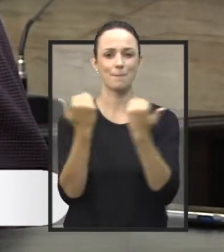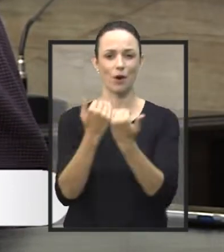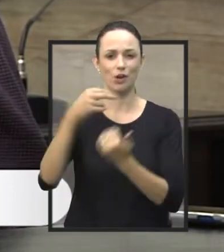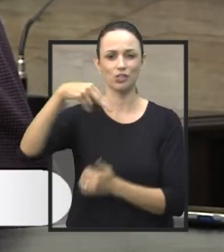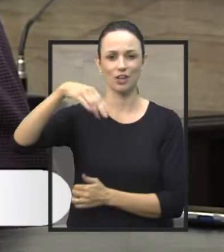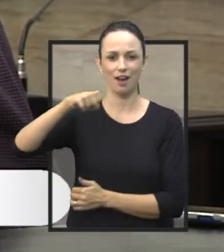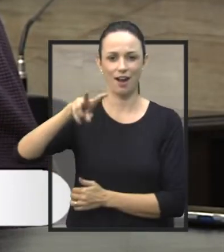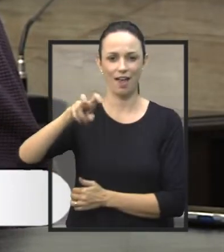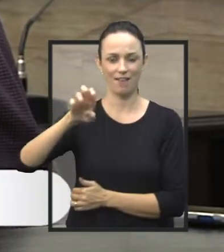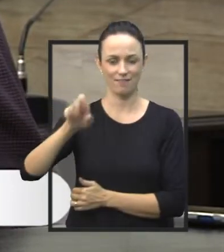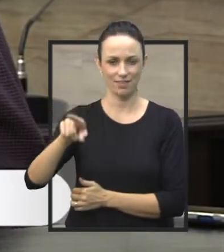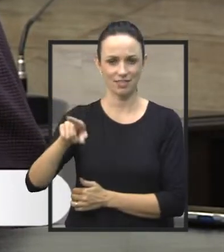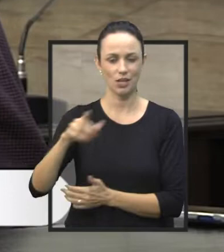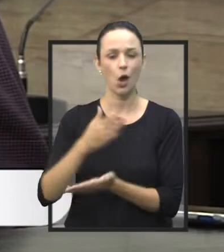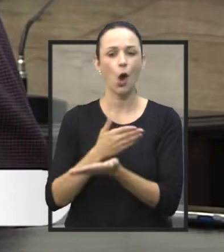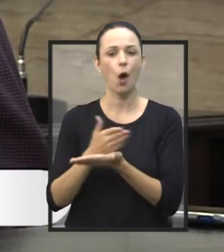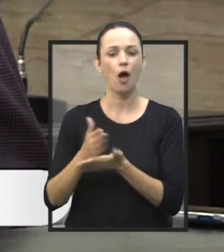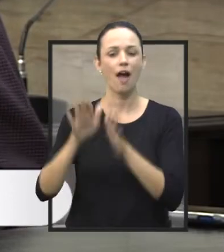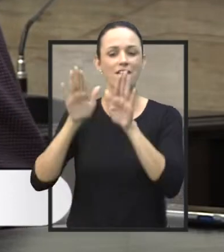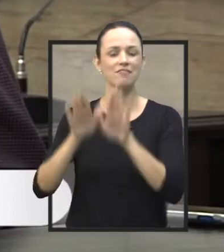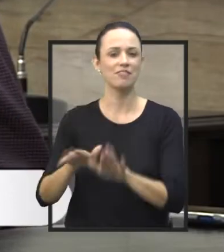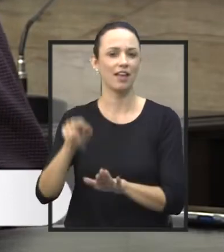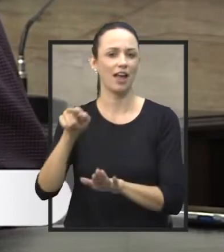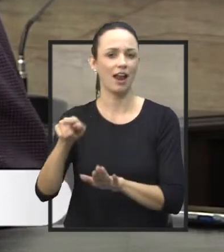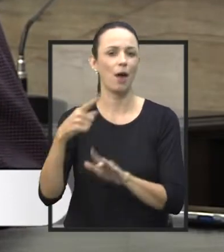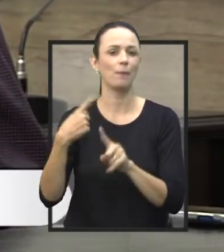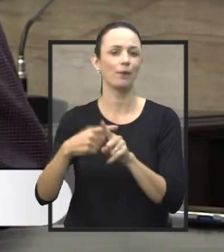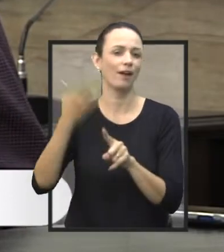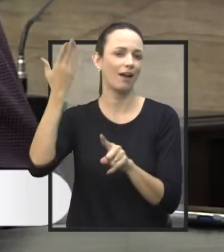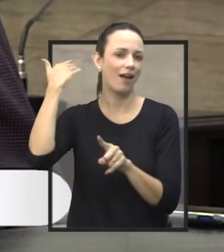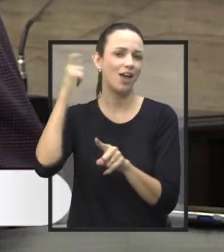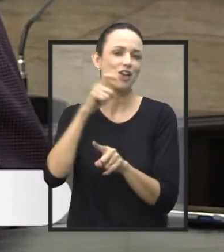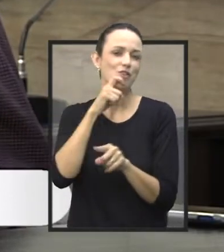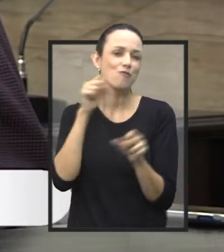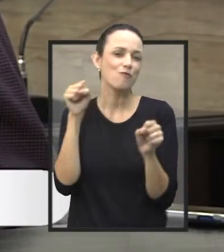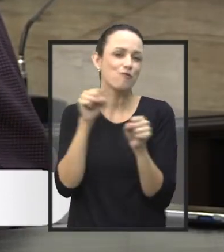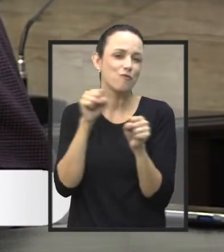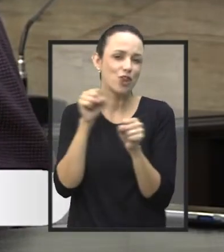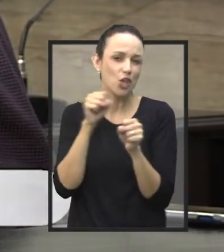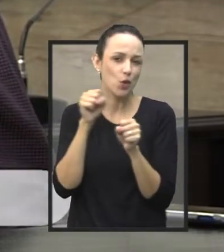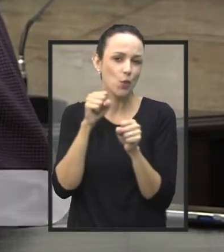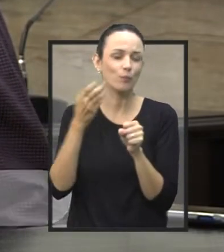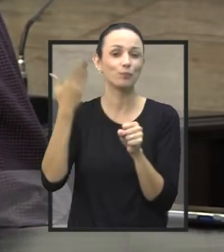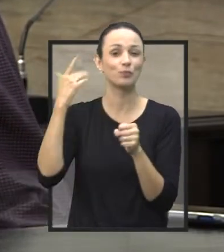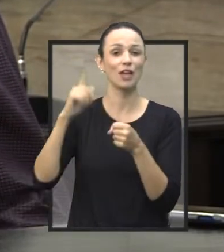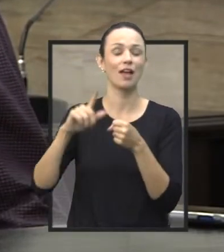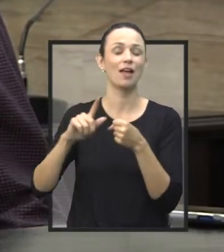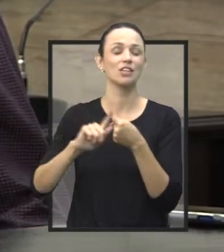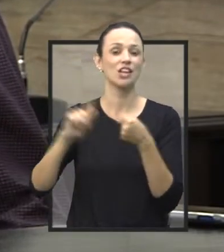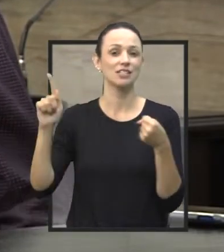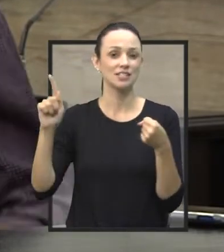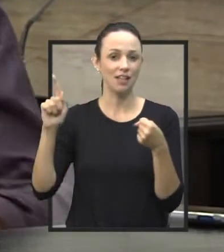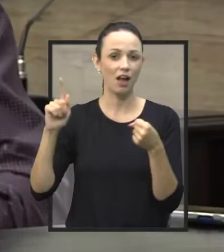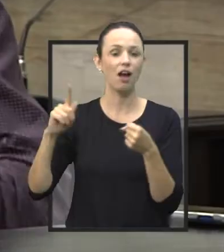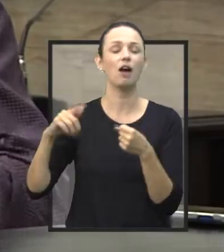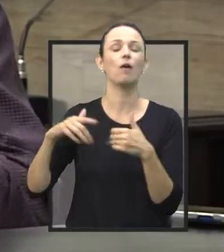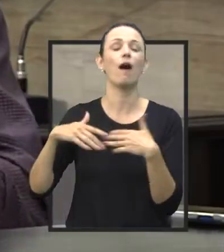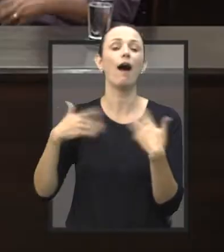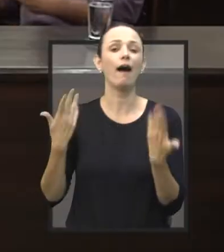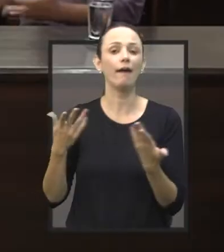começaram a ficar ali por questão da época do frio, na gestão anterior ali e isso acabou se